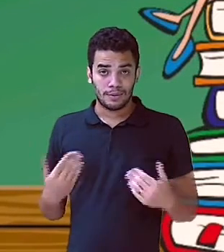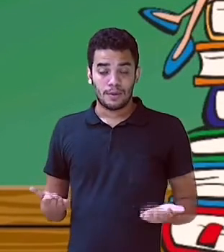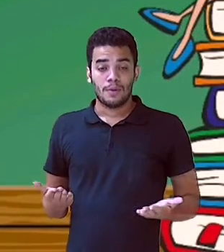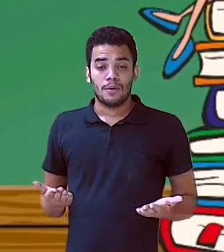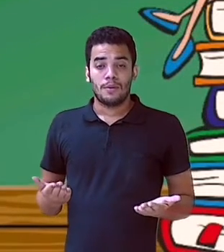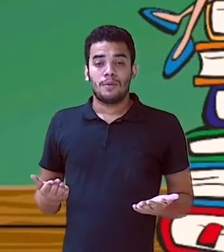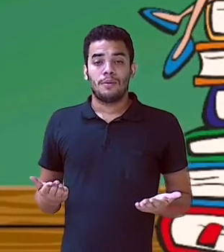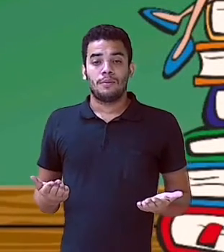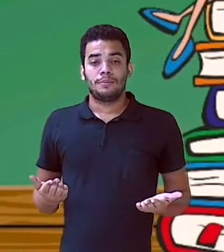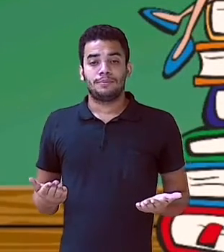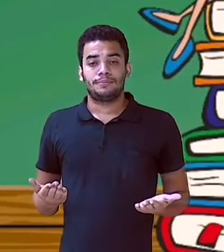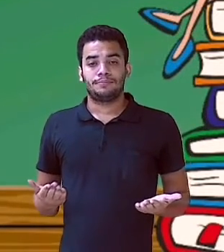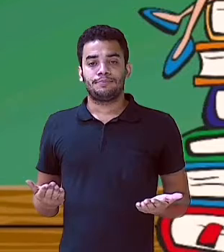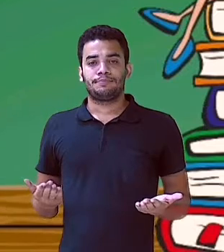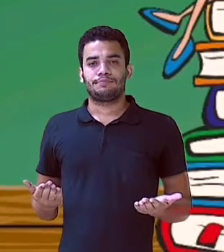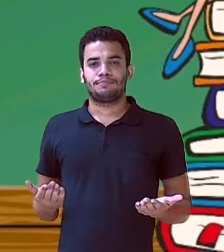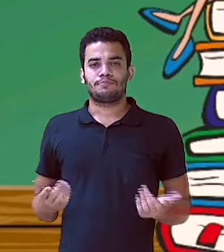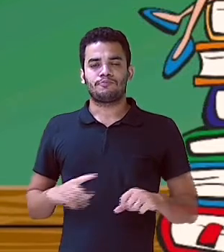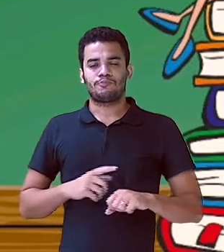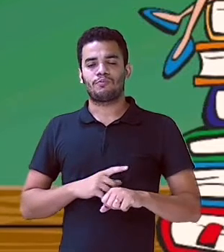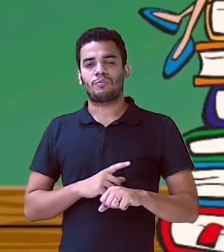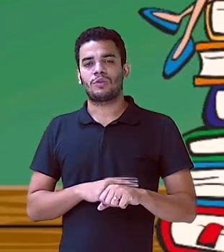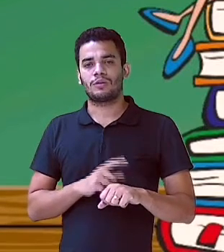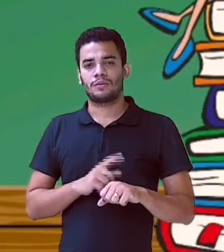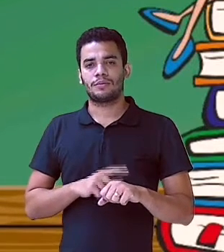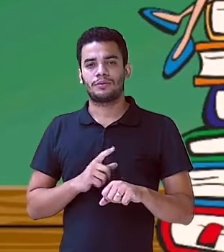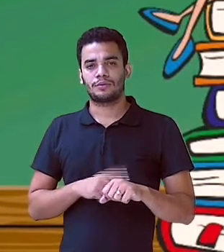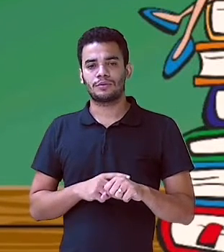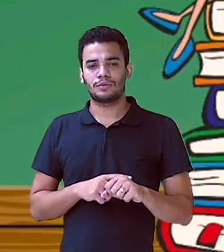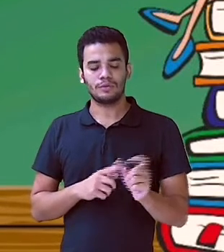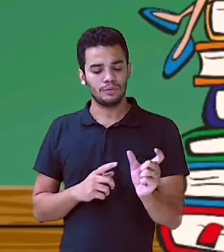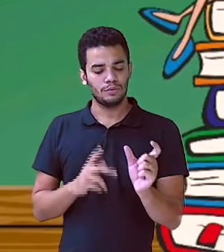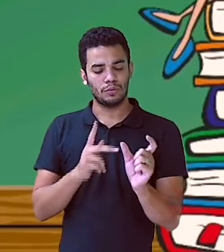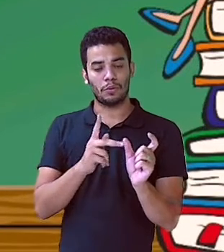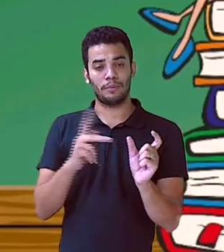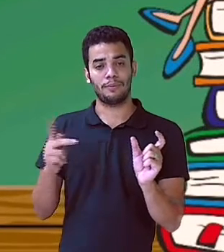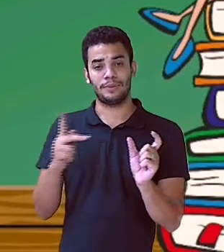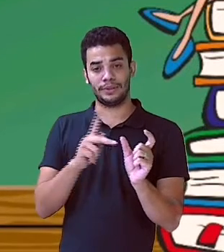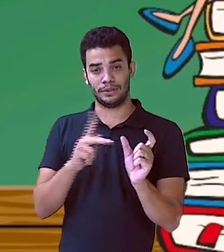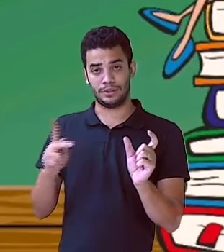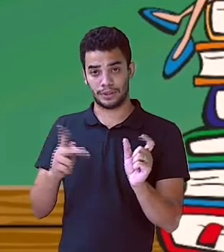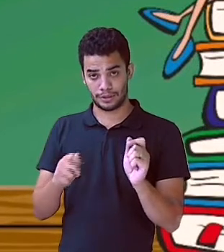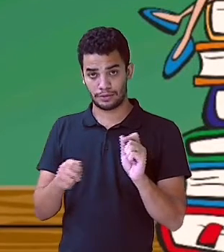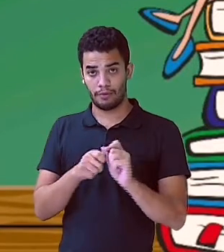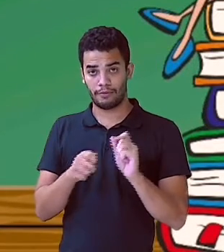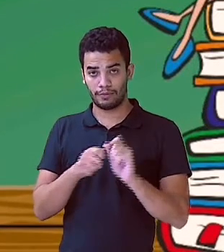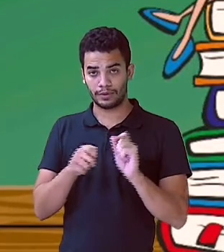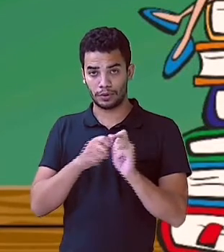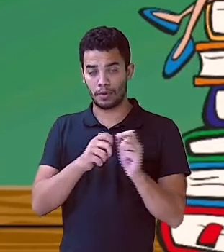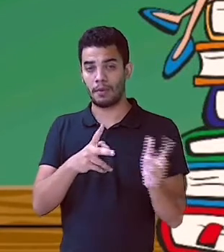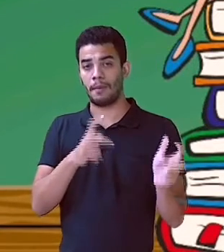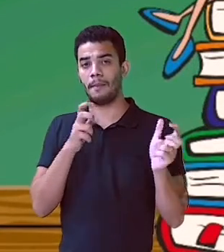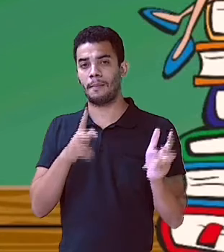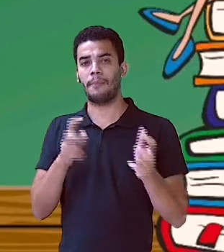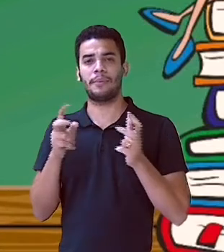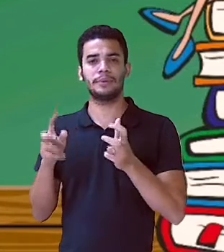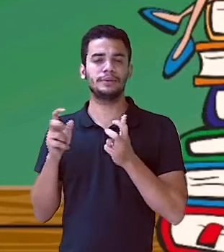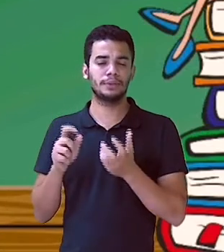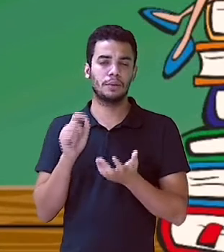conseguem formar aí um predicado sozinho. Olha os exemplos. Quando eu digo pra você assim,